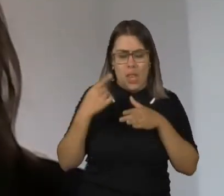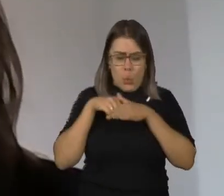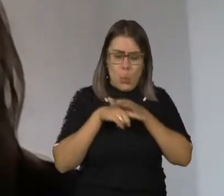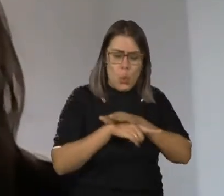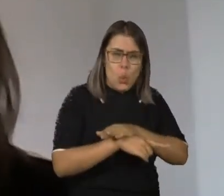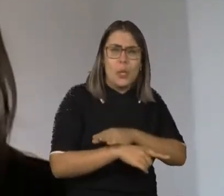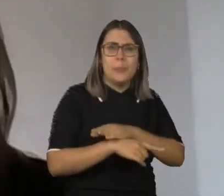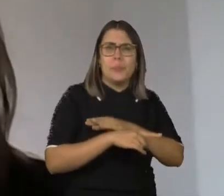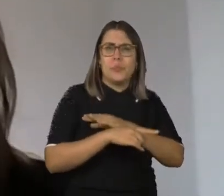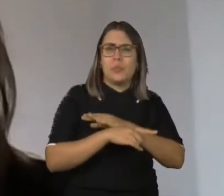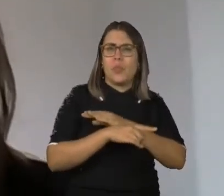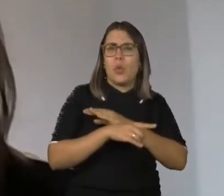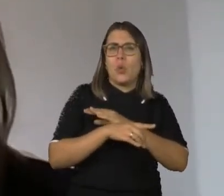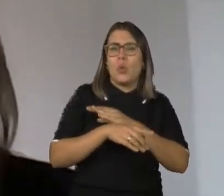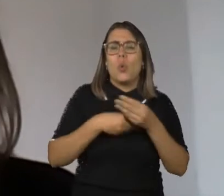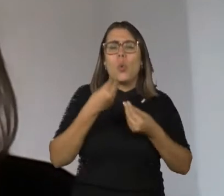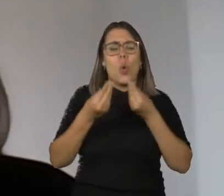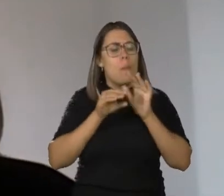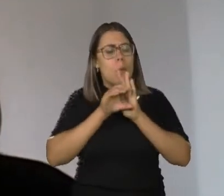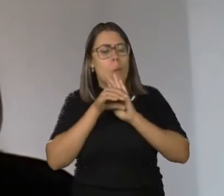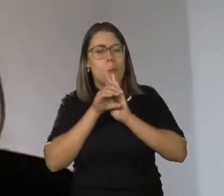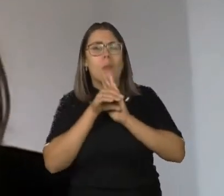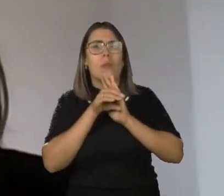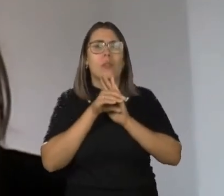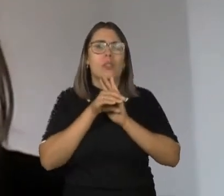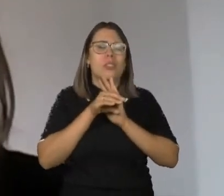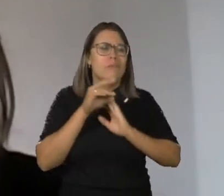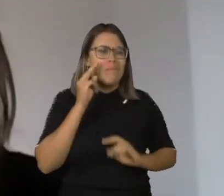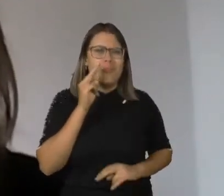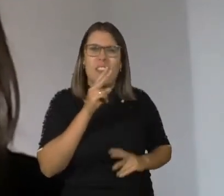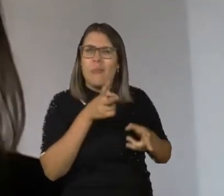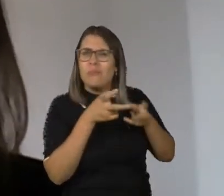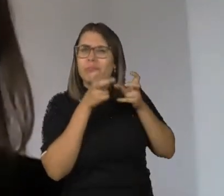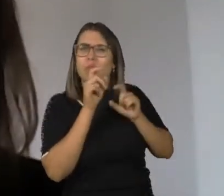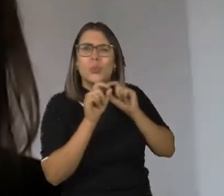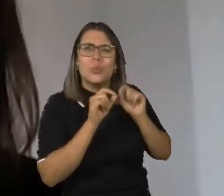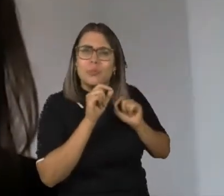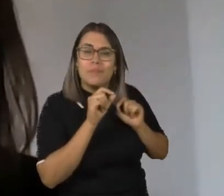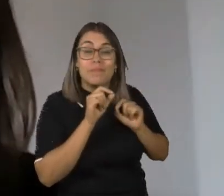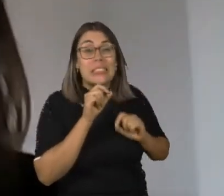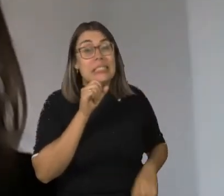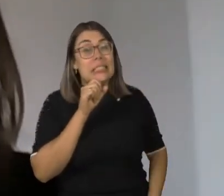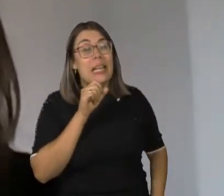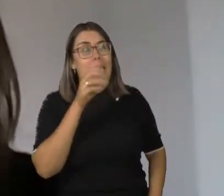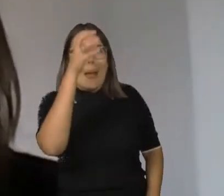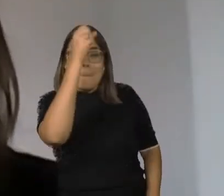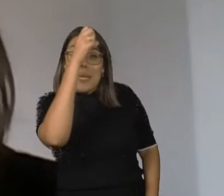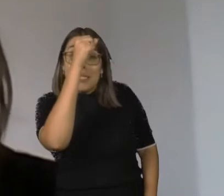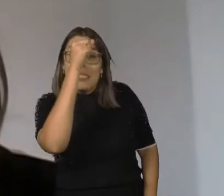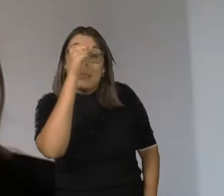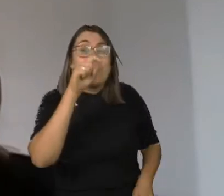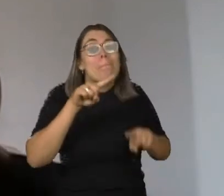a nossa compreensão dentro desse aprendizado, nós vamos encontrar uma condição. Aprendem,